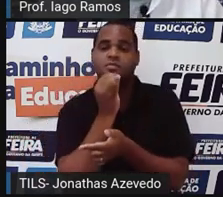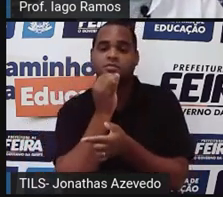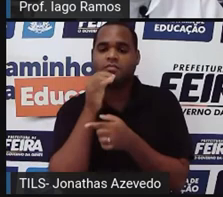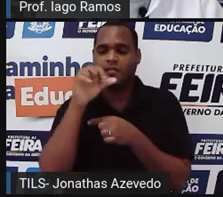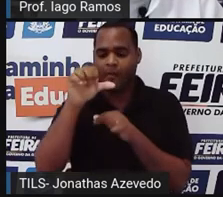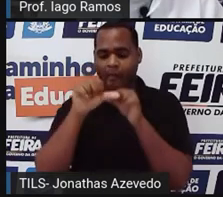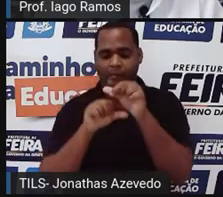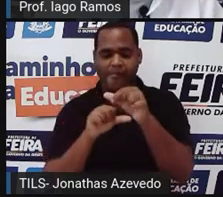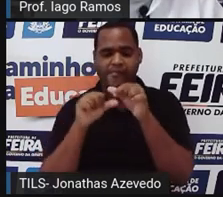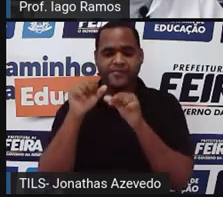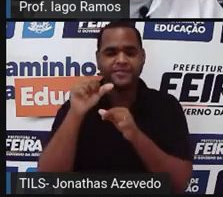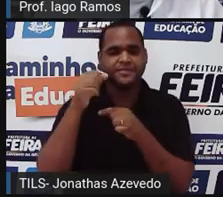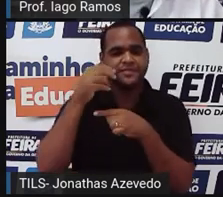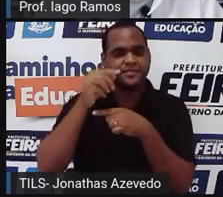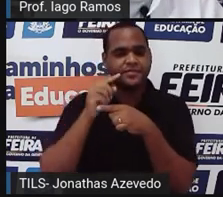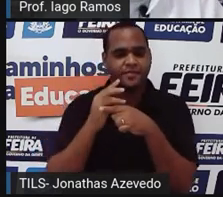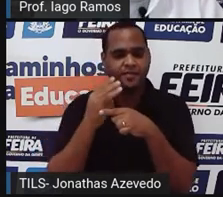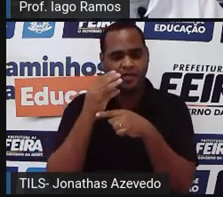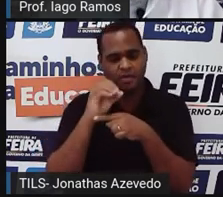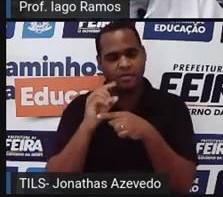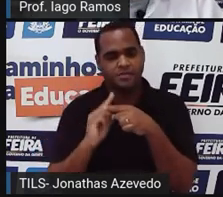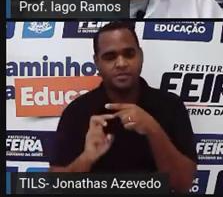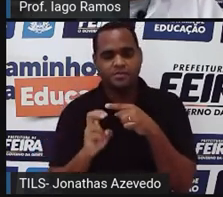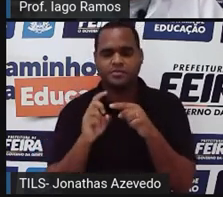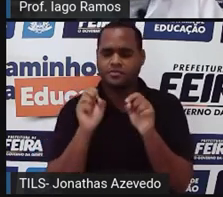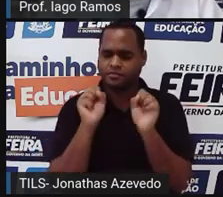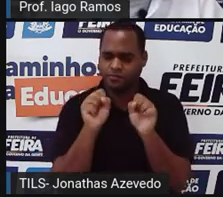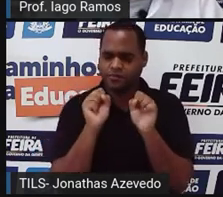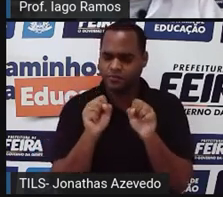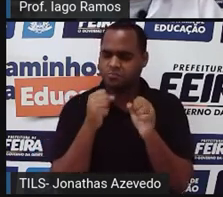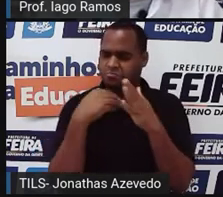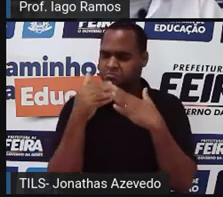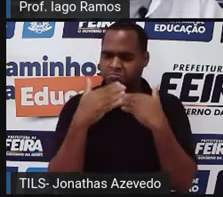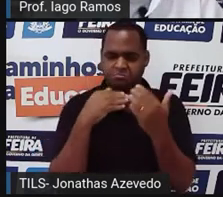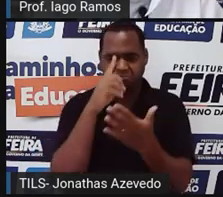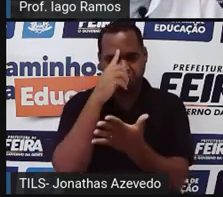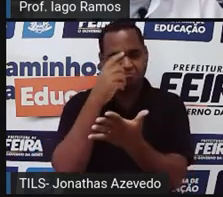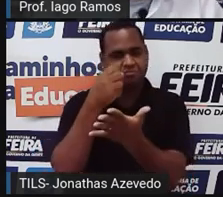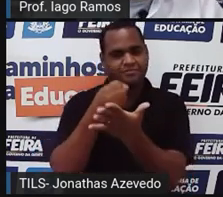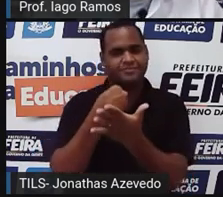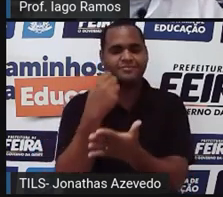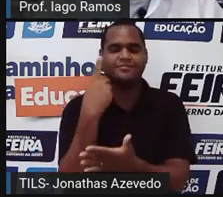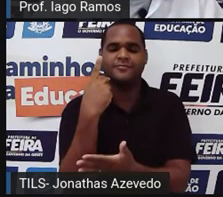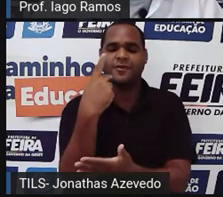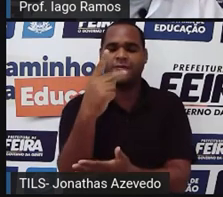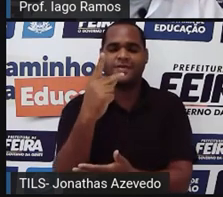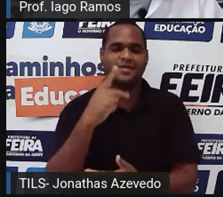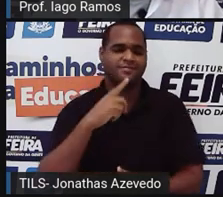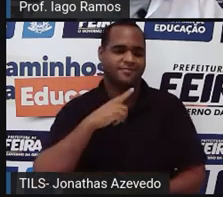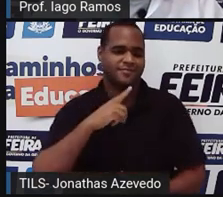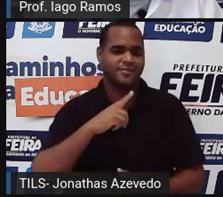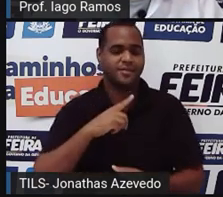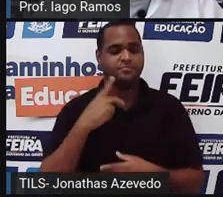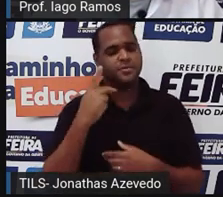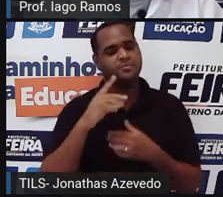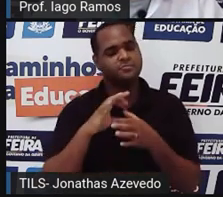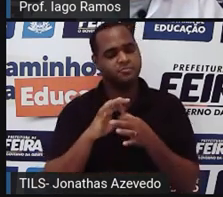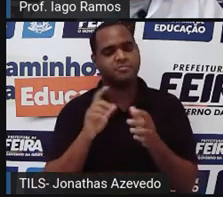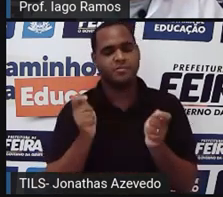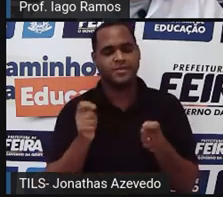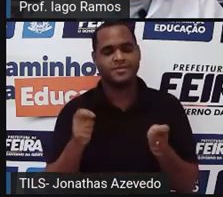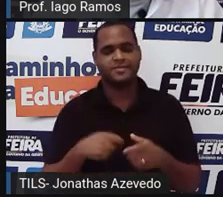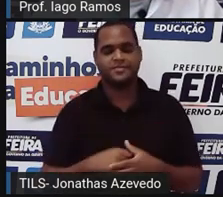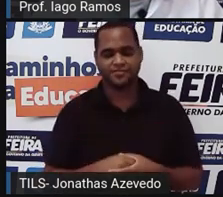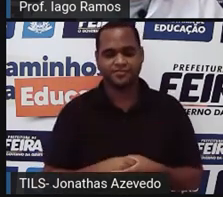ordem que você vai montar essa razão, você pode montar essa razão na ordem que você quiser, na ordem que você se sentir confortável.